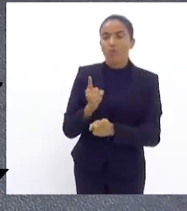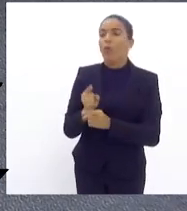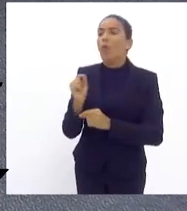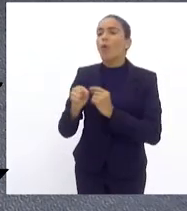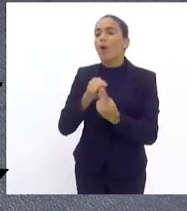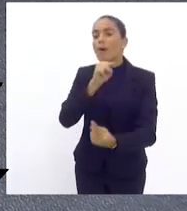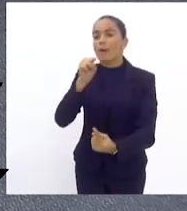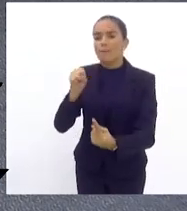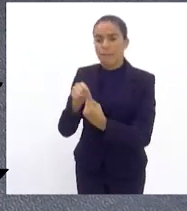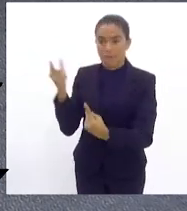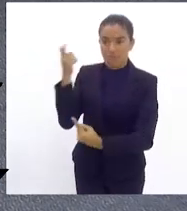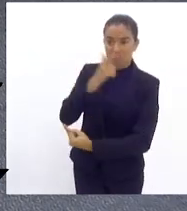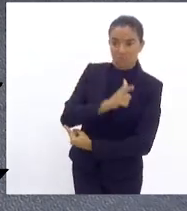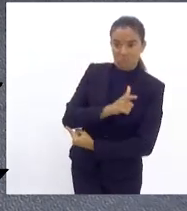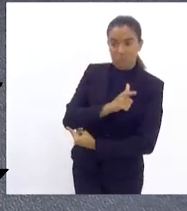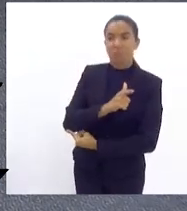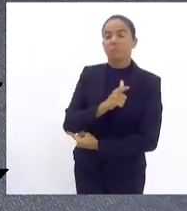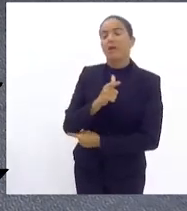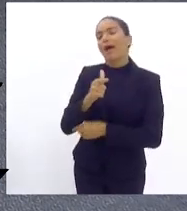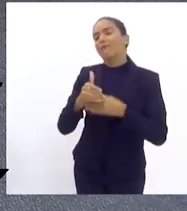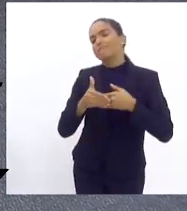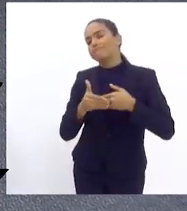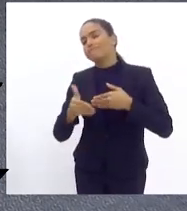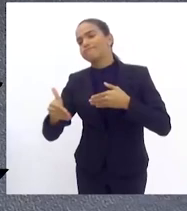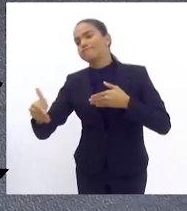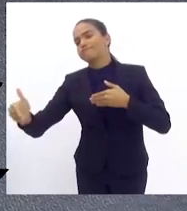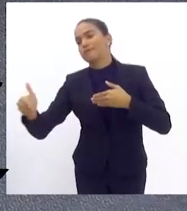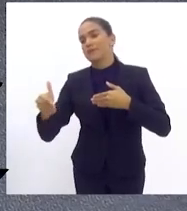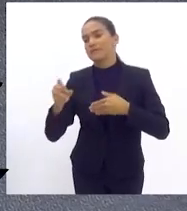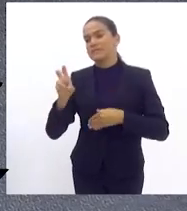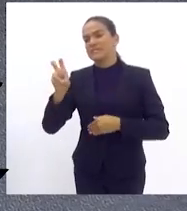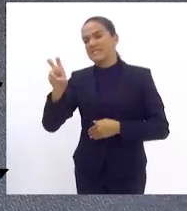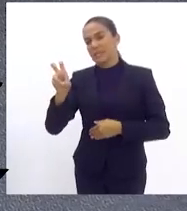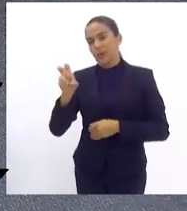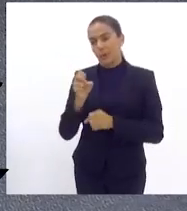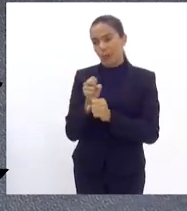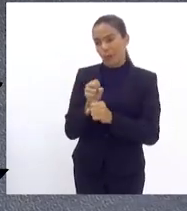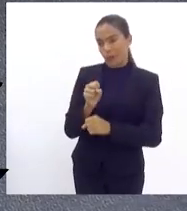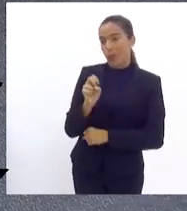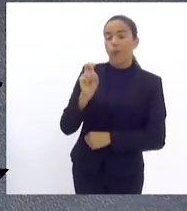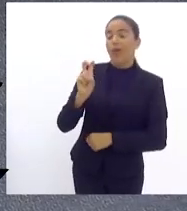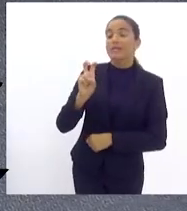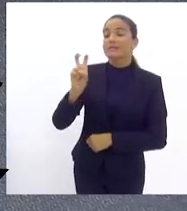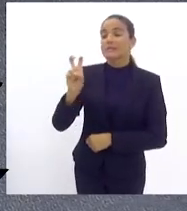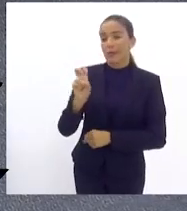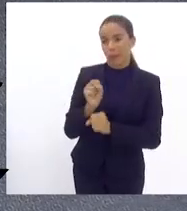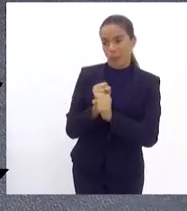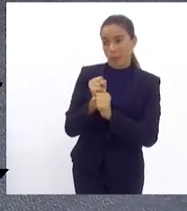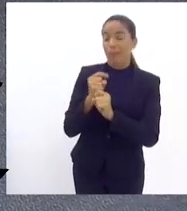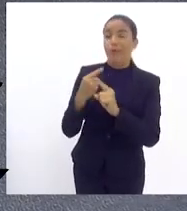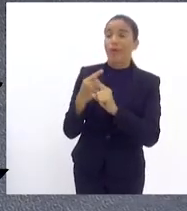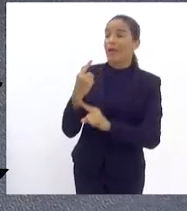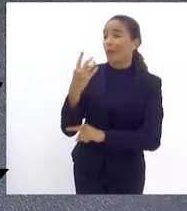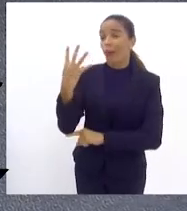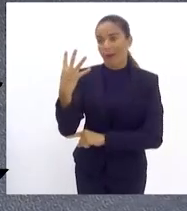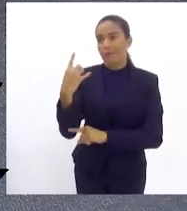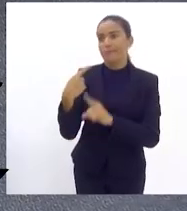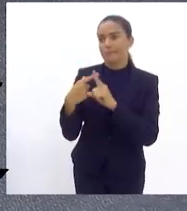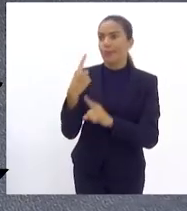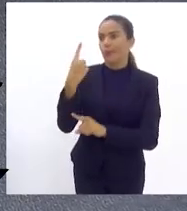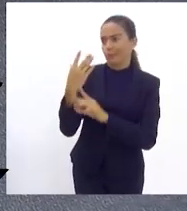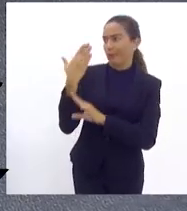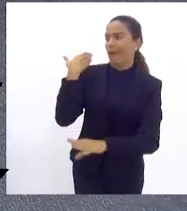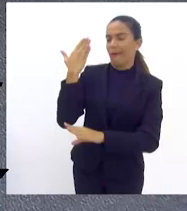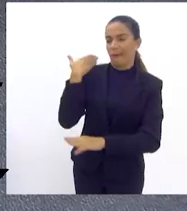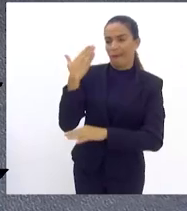atingidas ou seja ao longo dos próximos cinco que já não são cinco porque um já foi a população